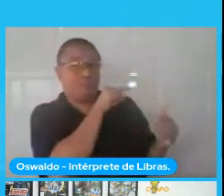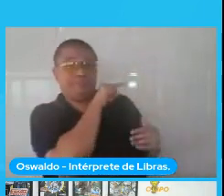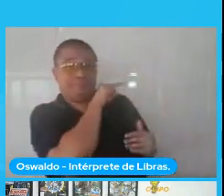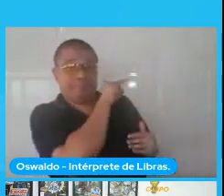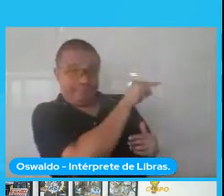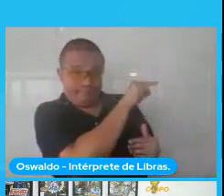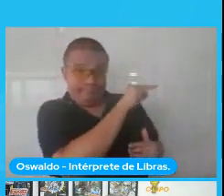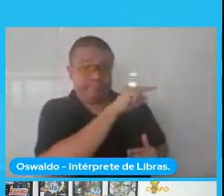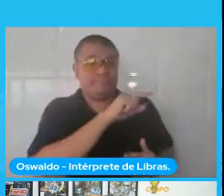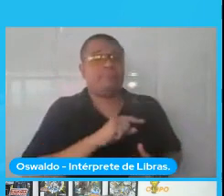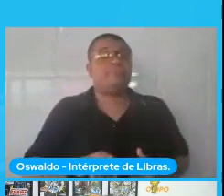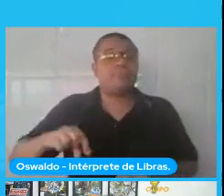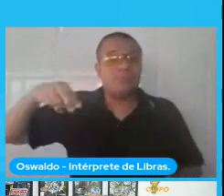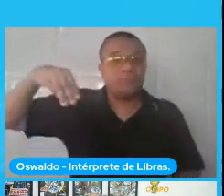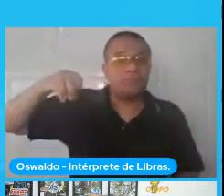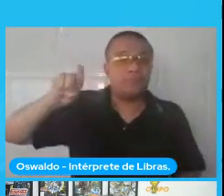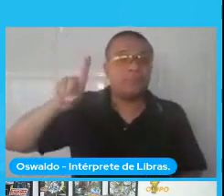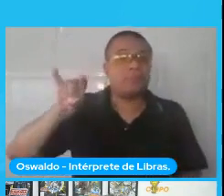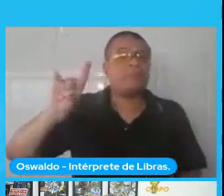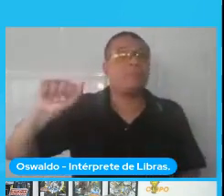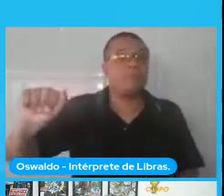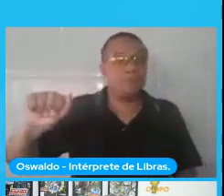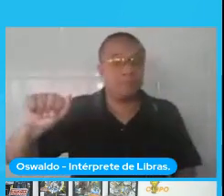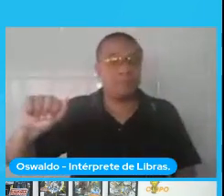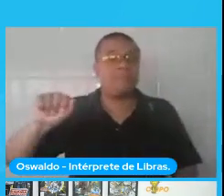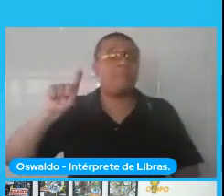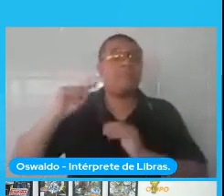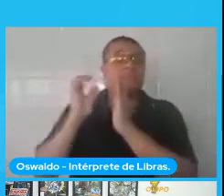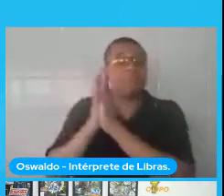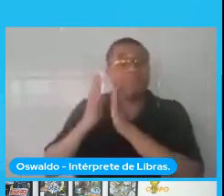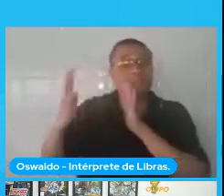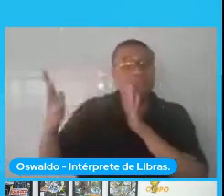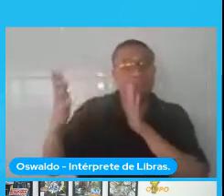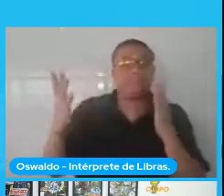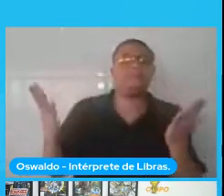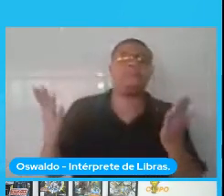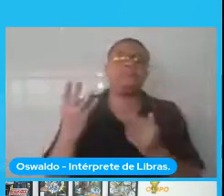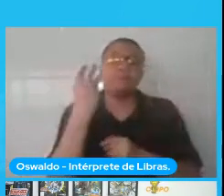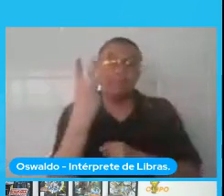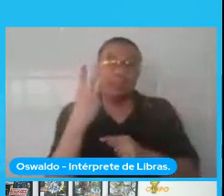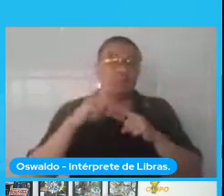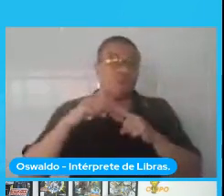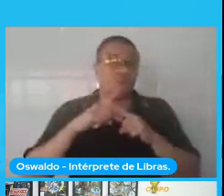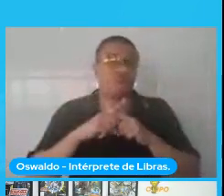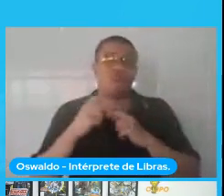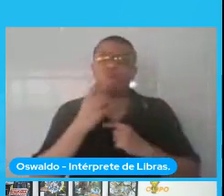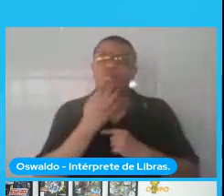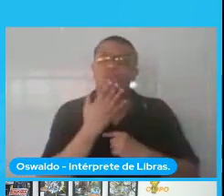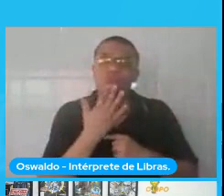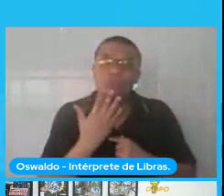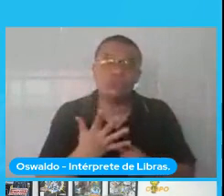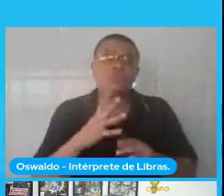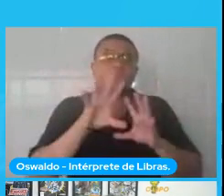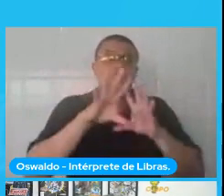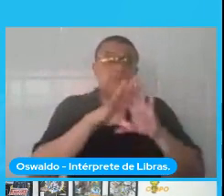média do brilho desses três canais de cores e aí eu tenho um canal de cor só